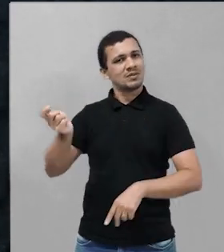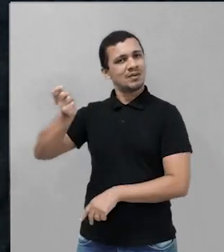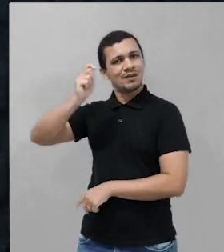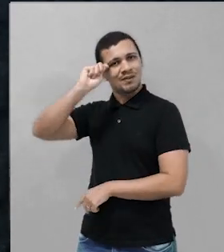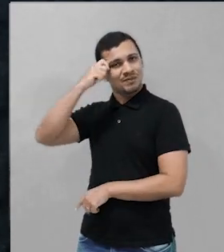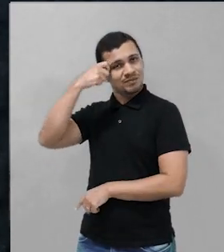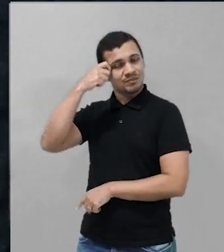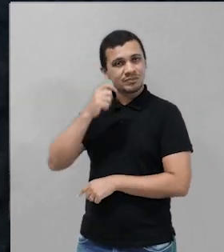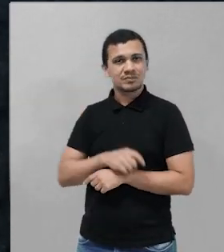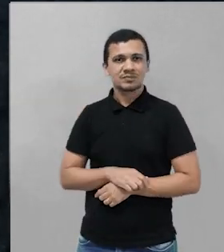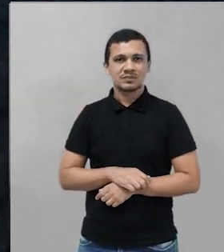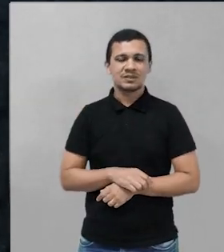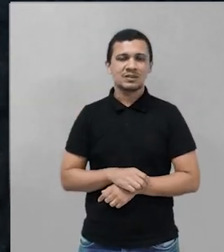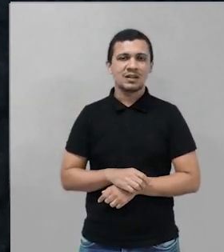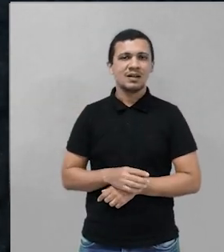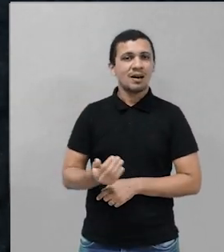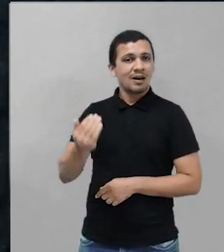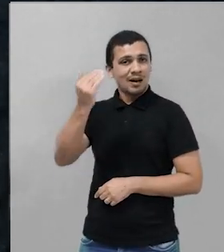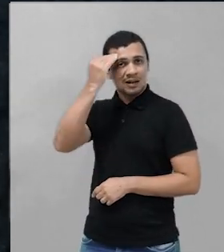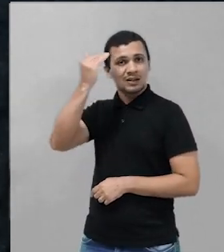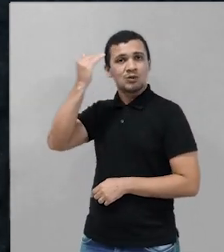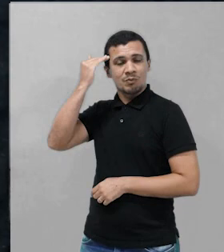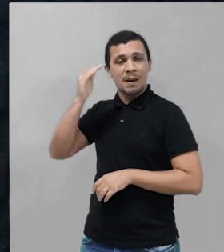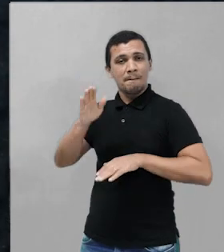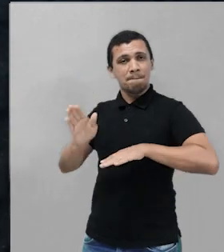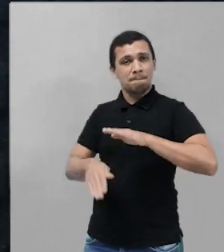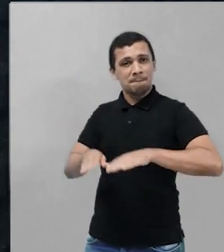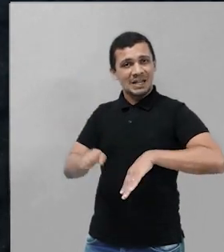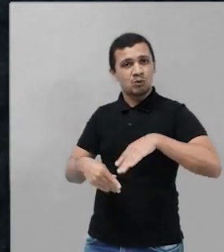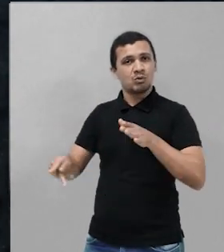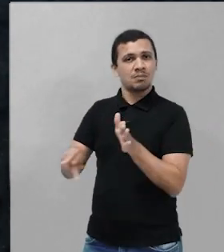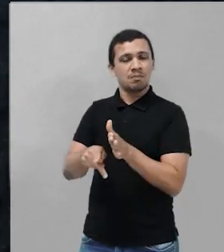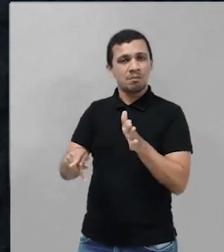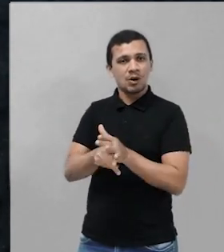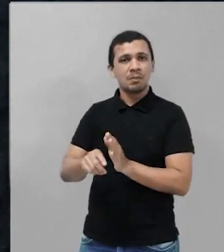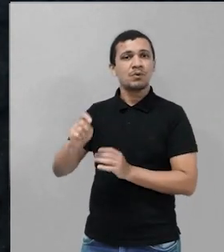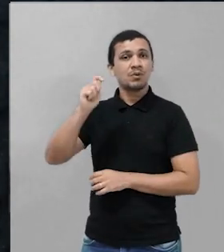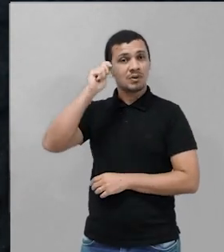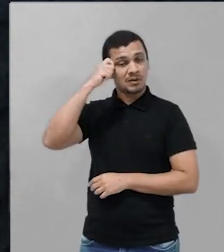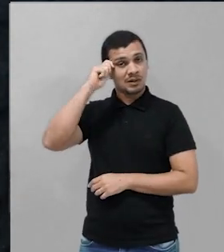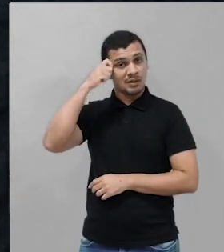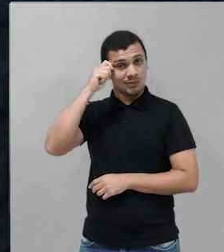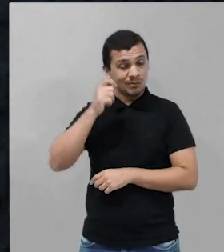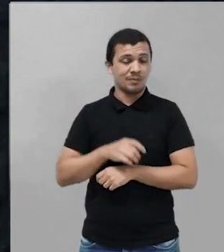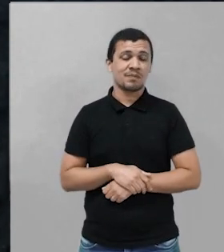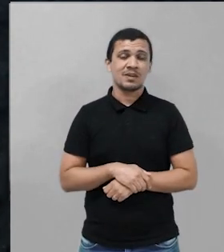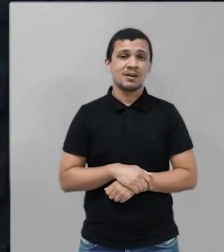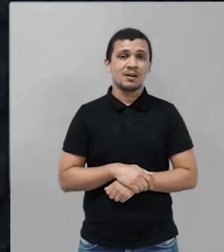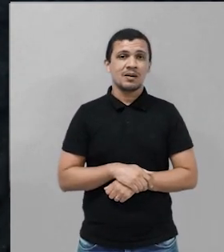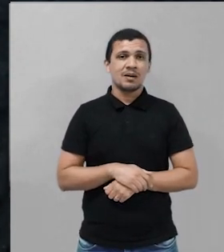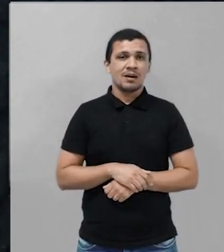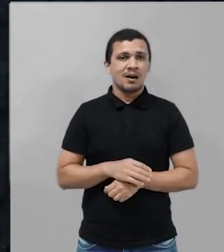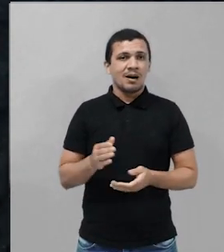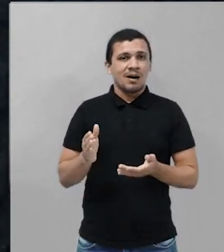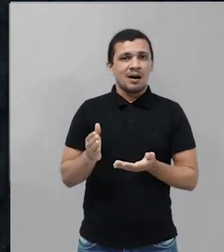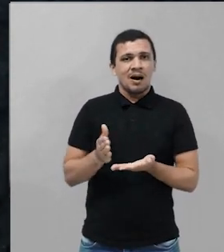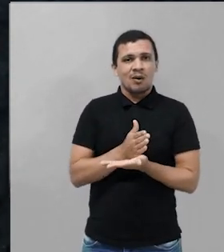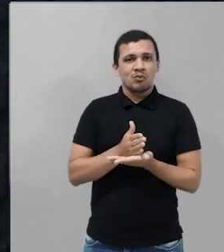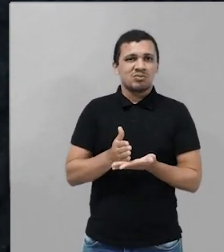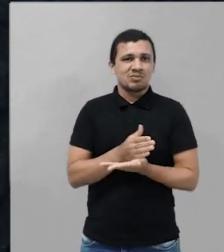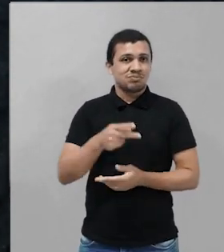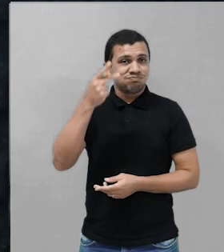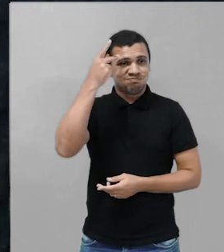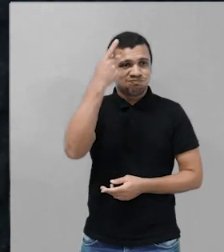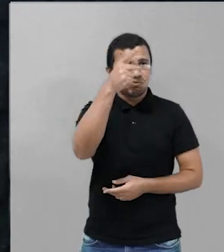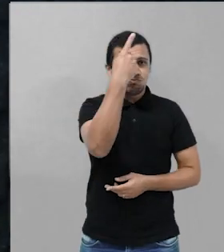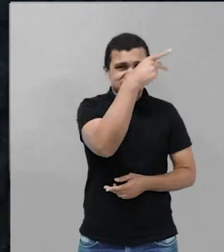significa batuque de negro. E a palavra macumba, que alguns de nós utilizam de maneira errônea, porque